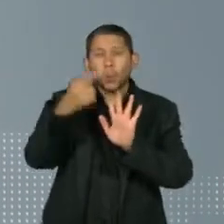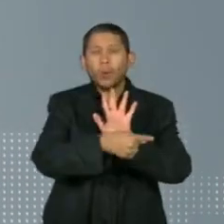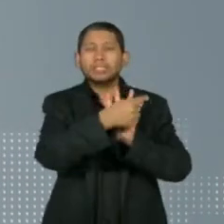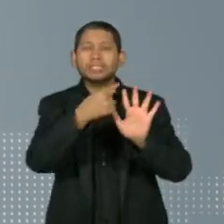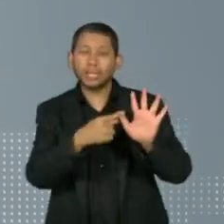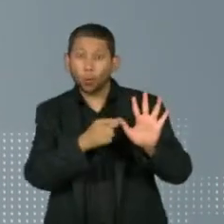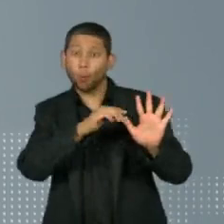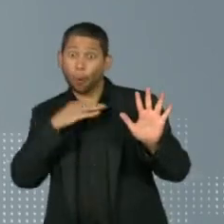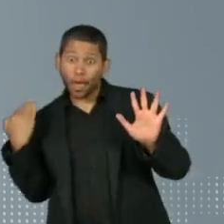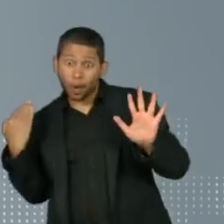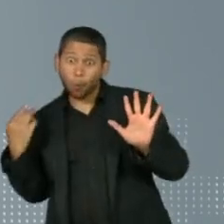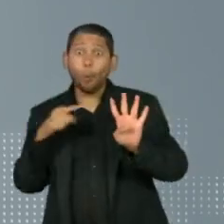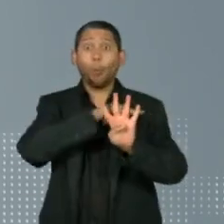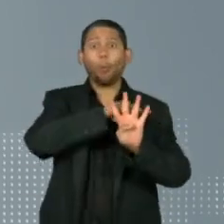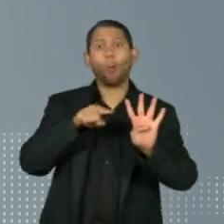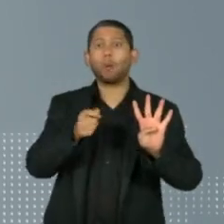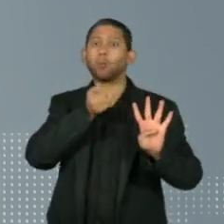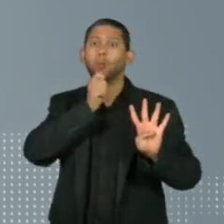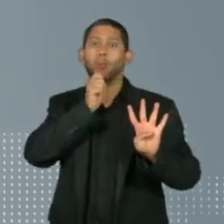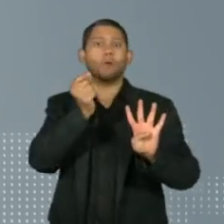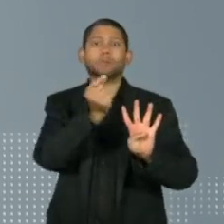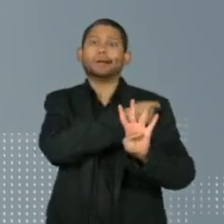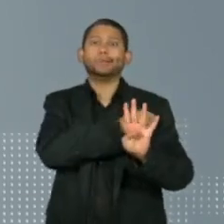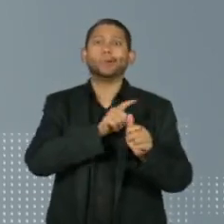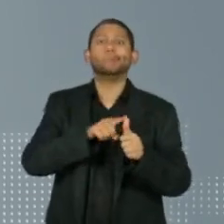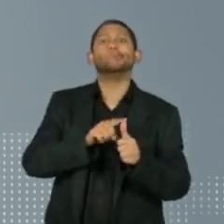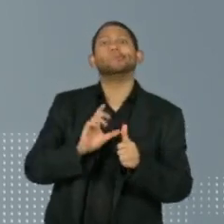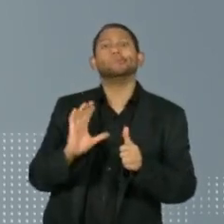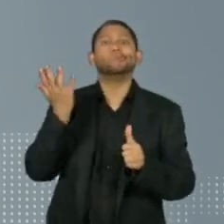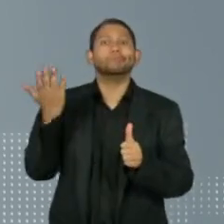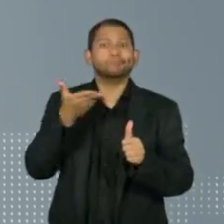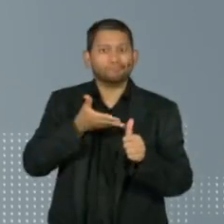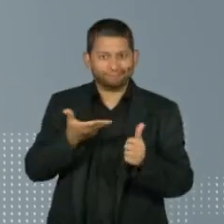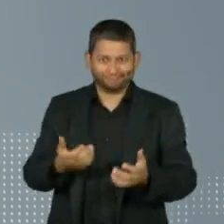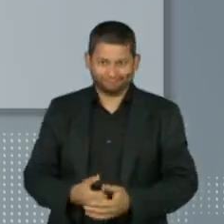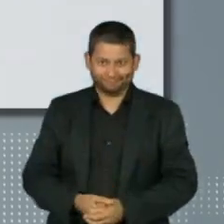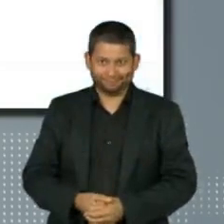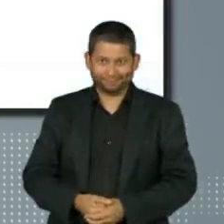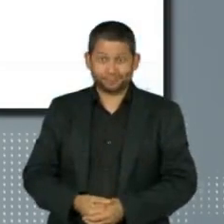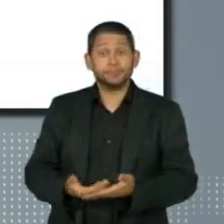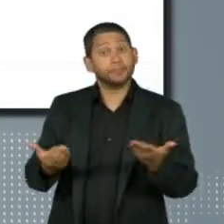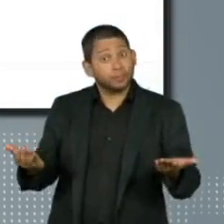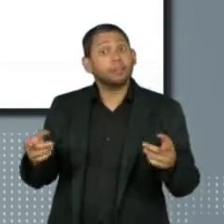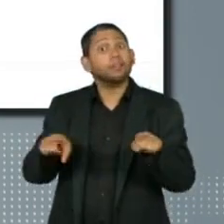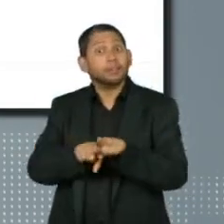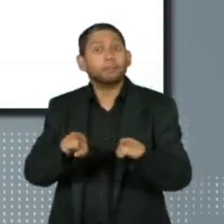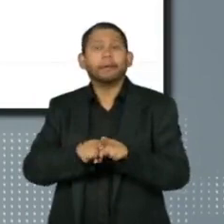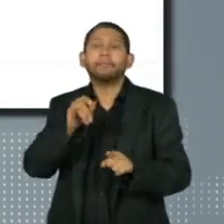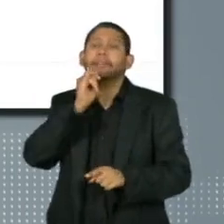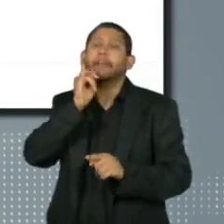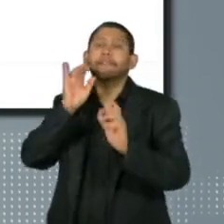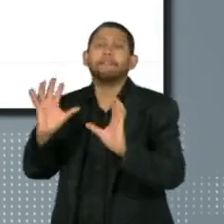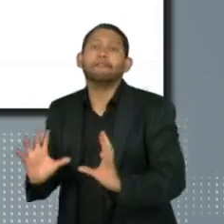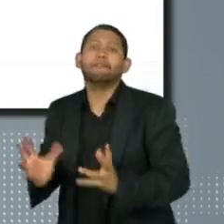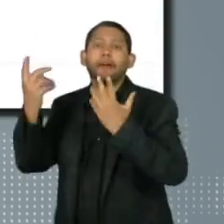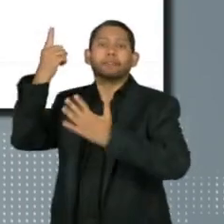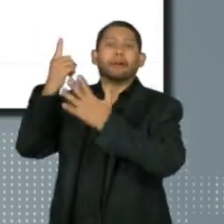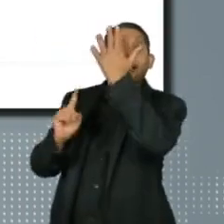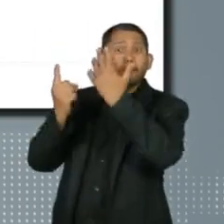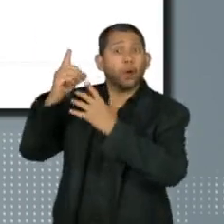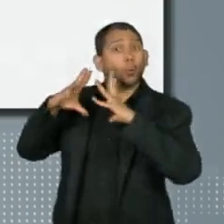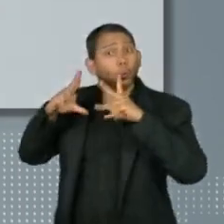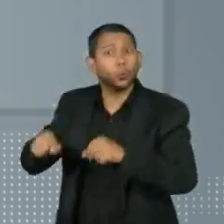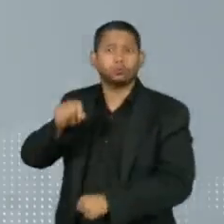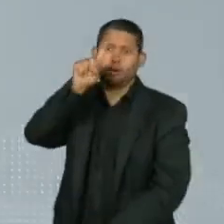janeiro também foram de pessoas que não estavam totalmente vacinadas contra a covid-19. Todas as festas de carnaval no estado foram